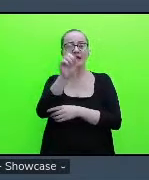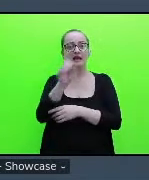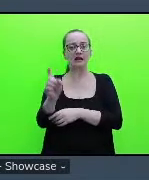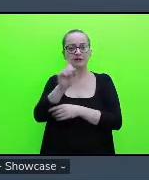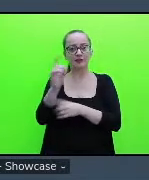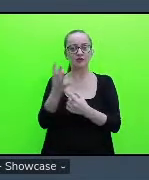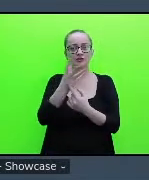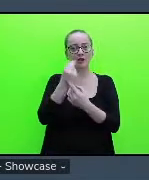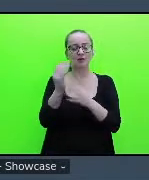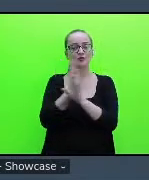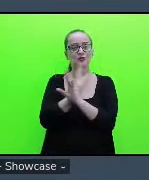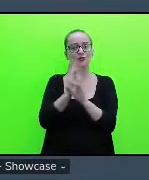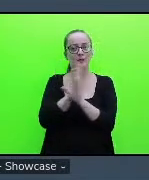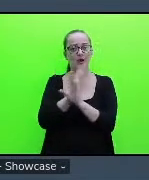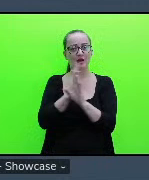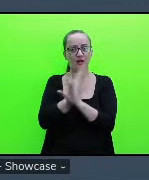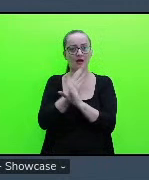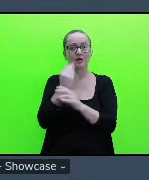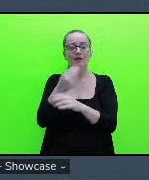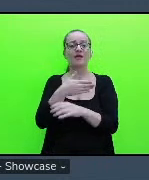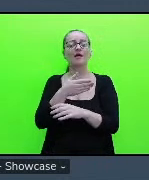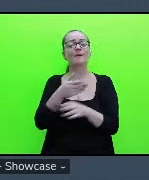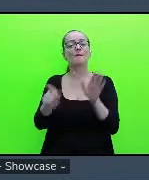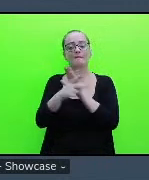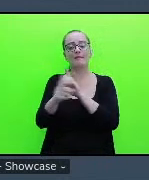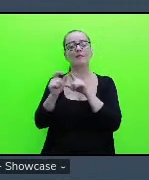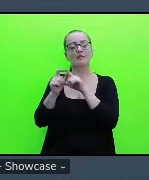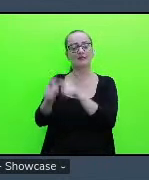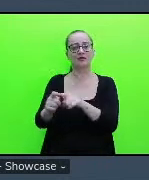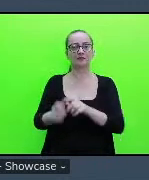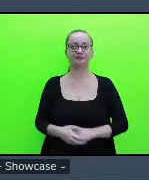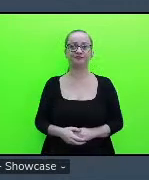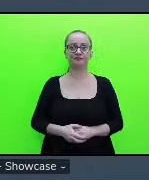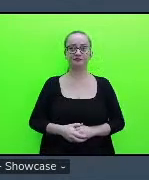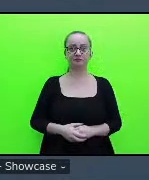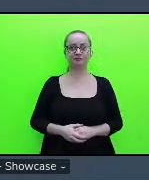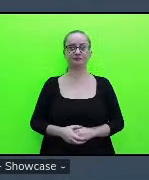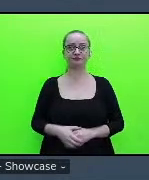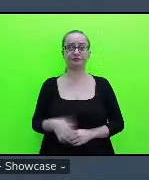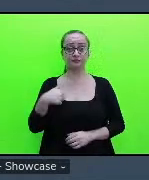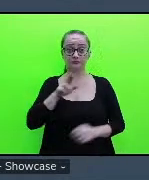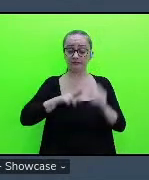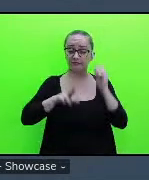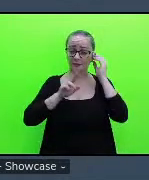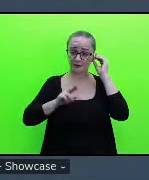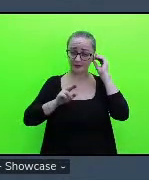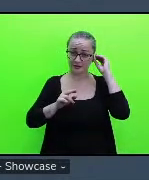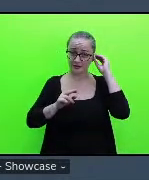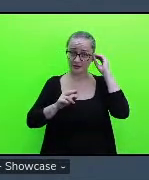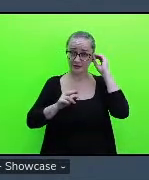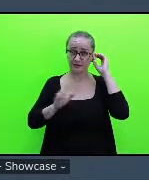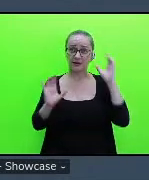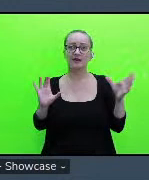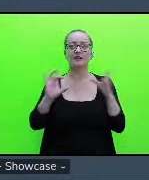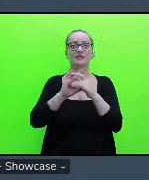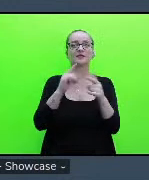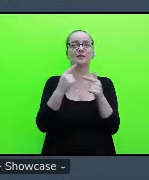Urbana, como o vosso vai dizer. Eu utilizei a ligação porque no grafite